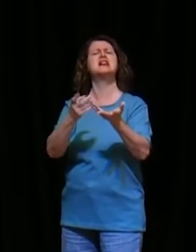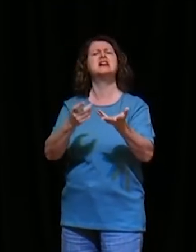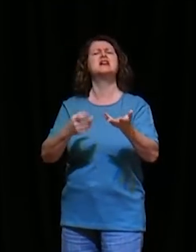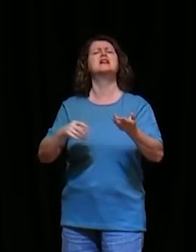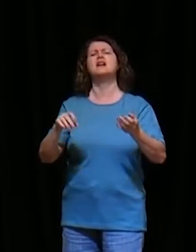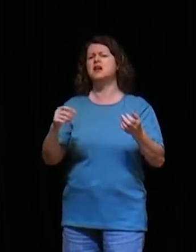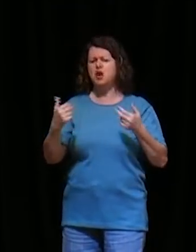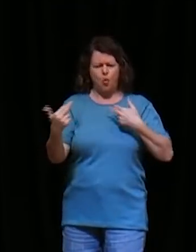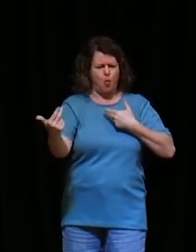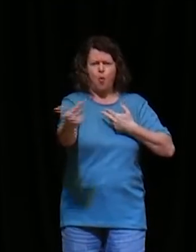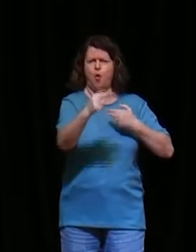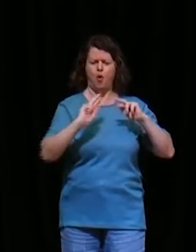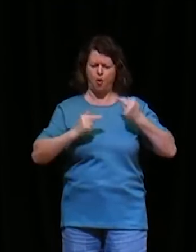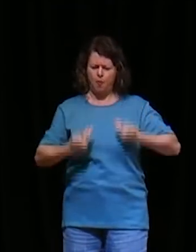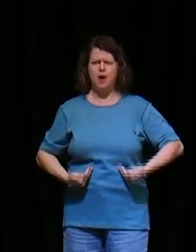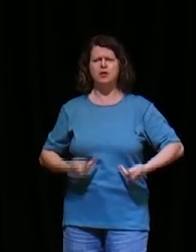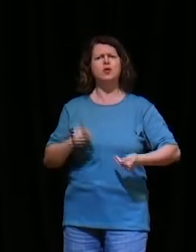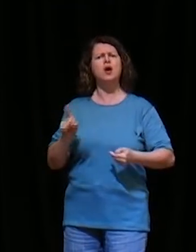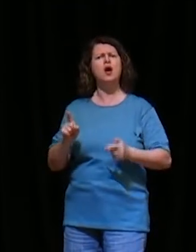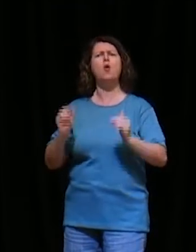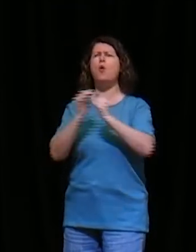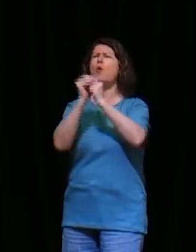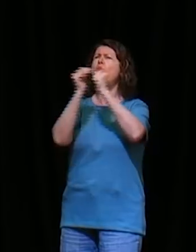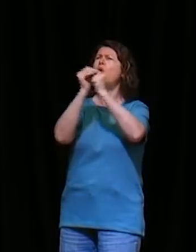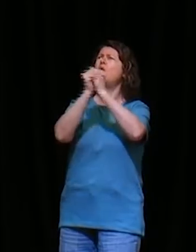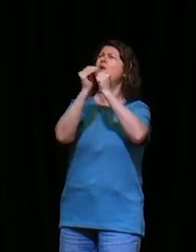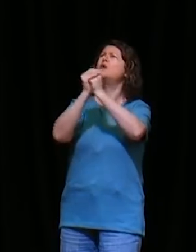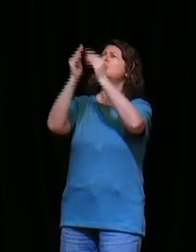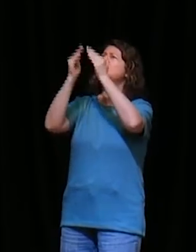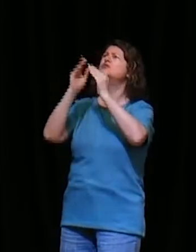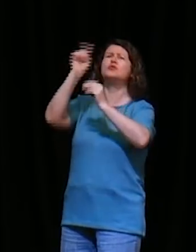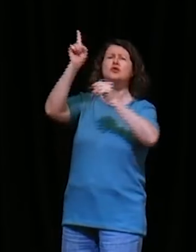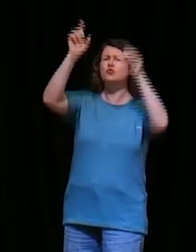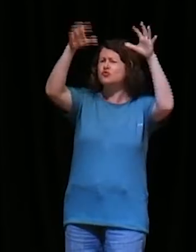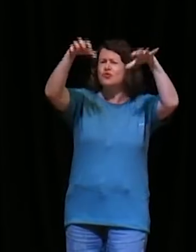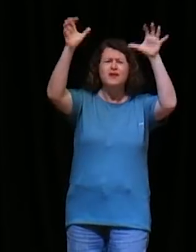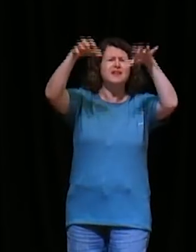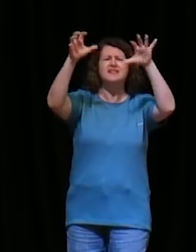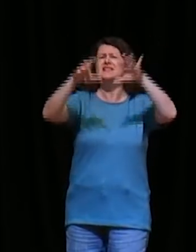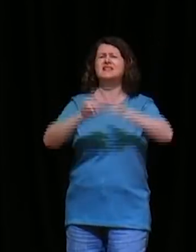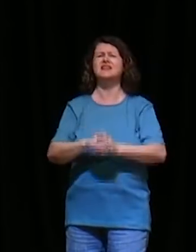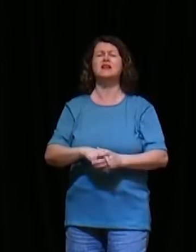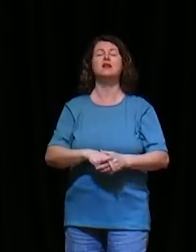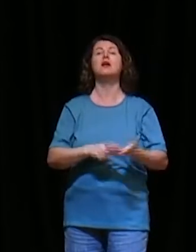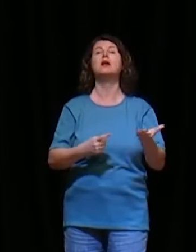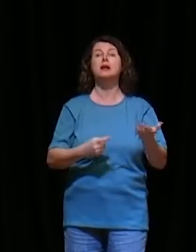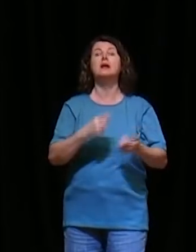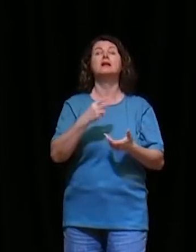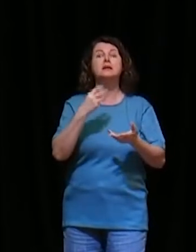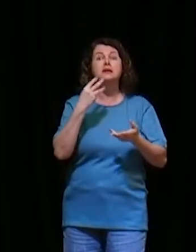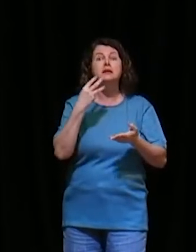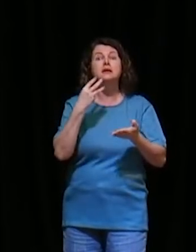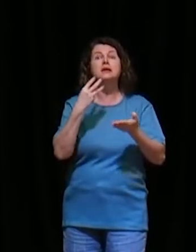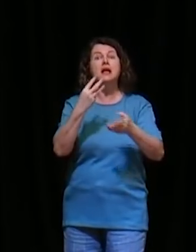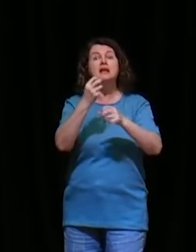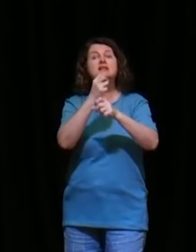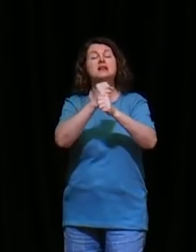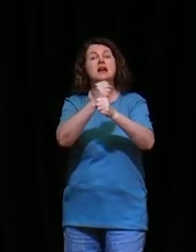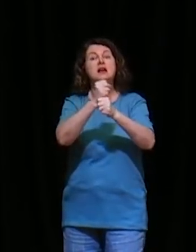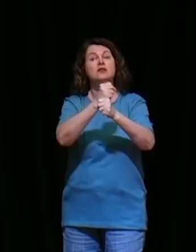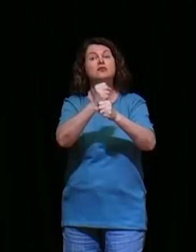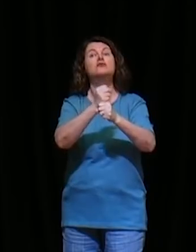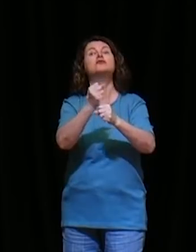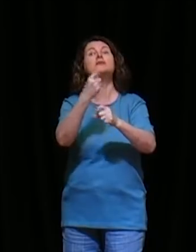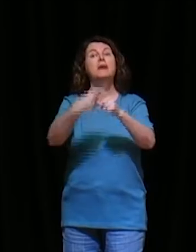que não chovesse, e por três anos e seis meses, não choveu sobre a terra, e orou outra vez, e o céu deu